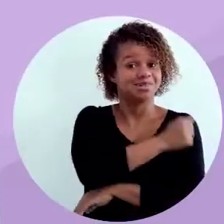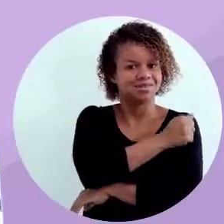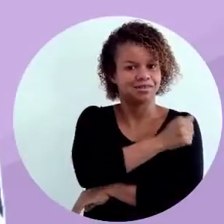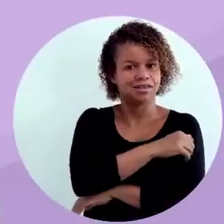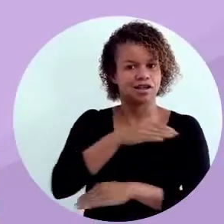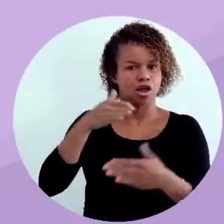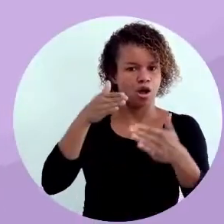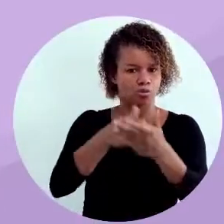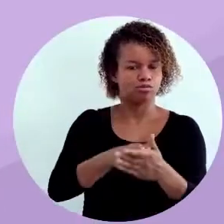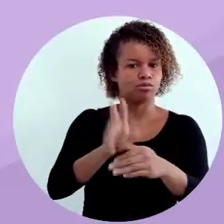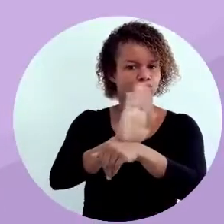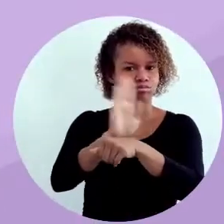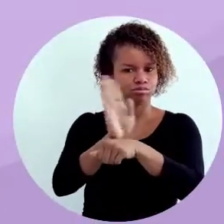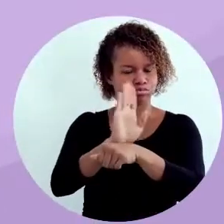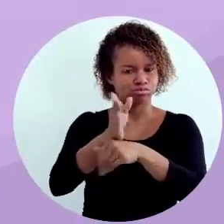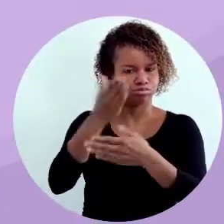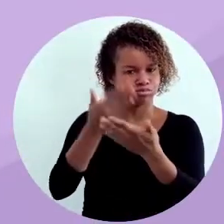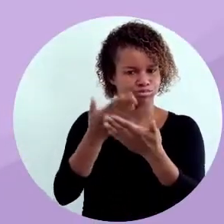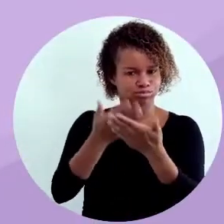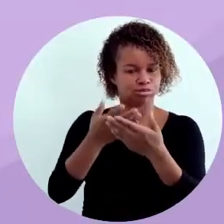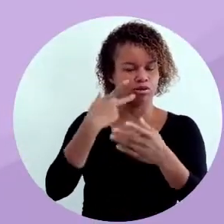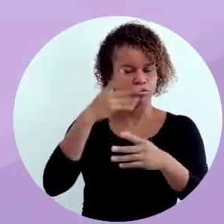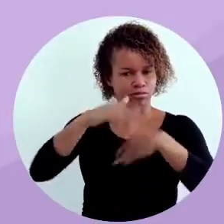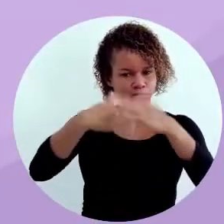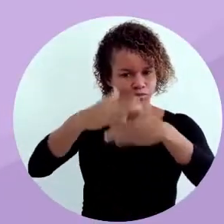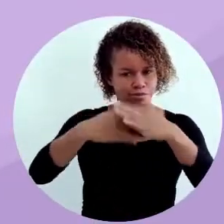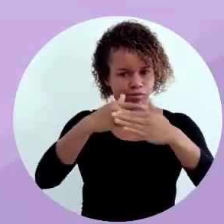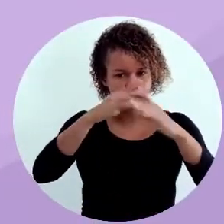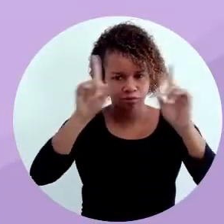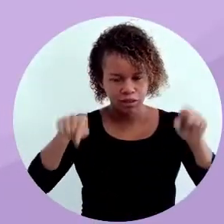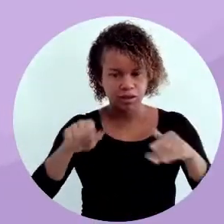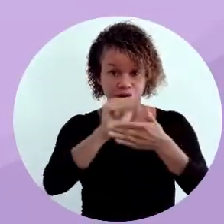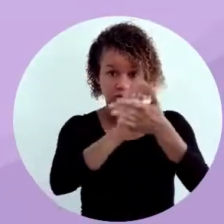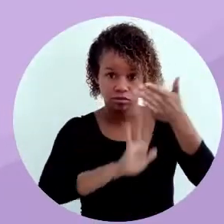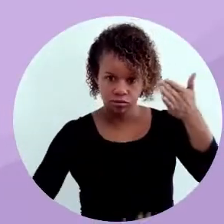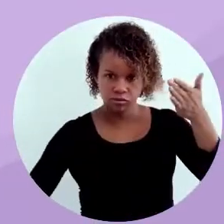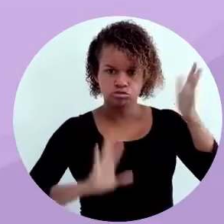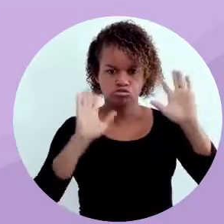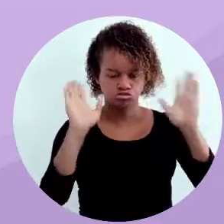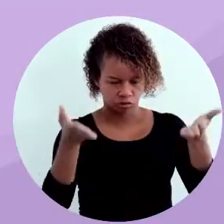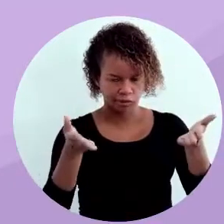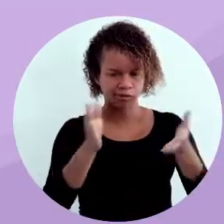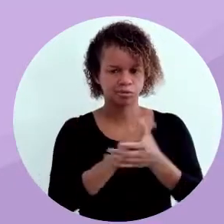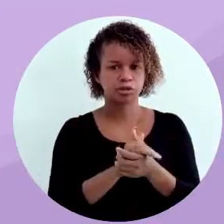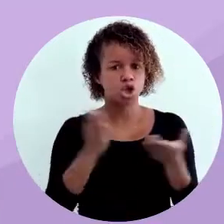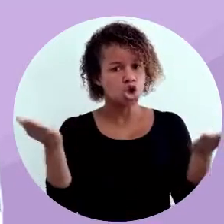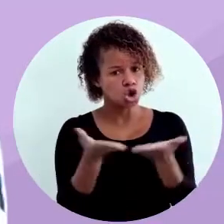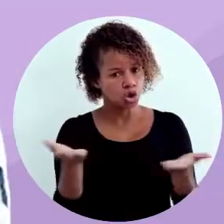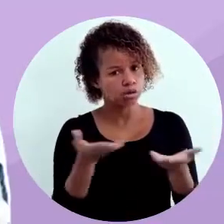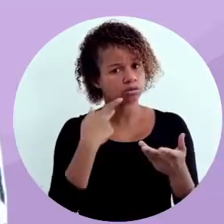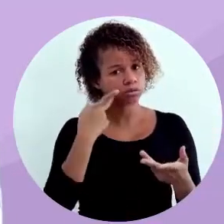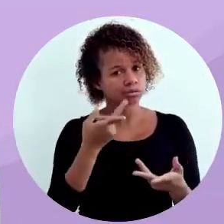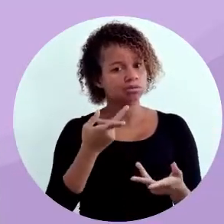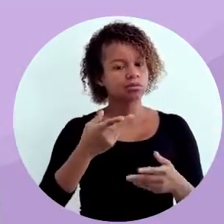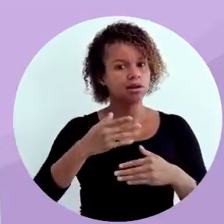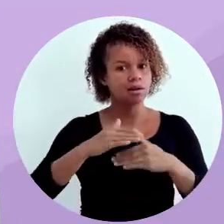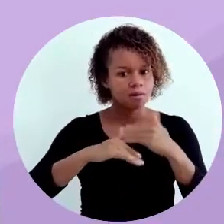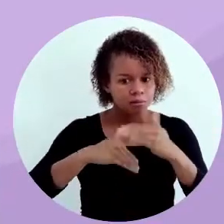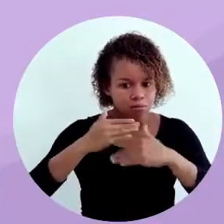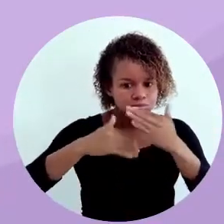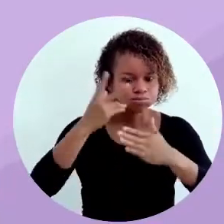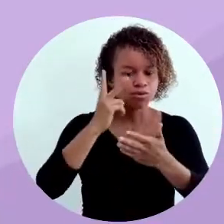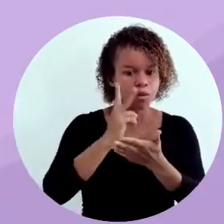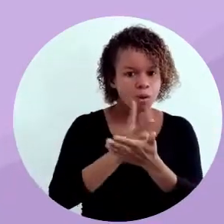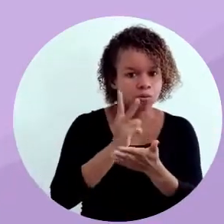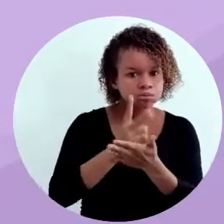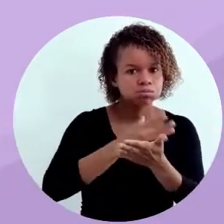Cara estudante, na última vídeo aula nós desenvolvemos a planta baixa do exercício já no SketchUp Make e hoje nós vamos